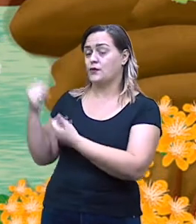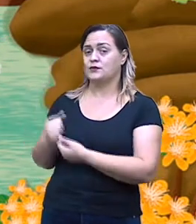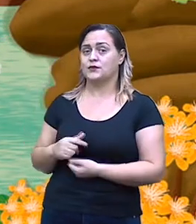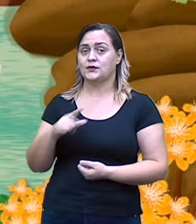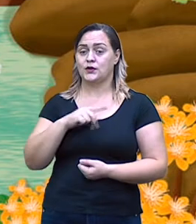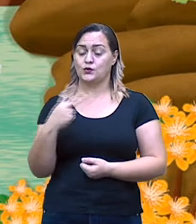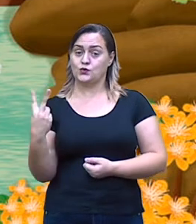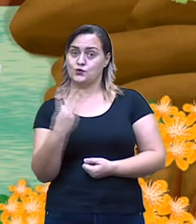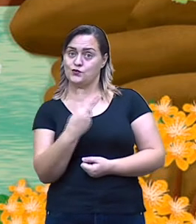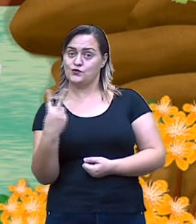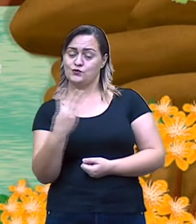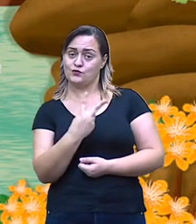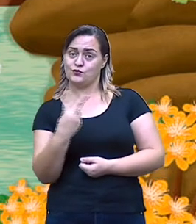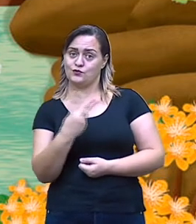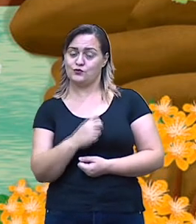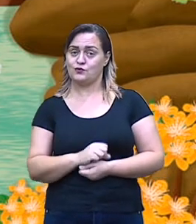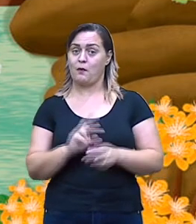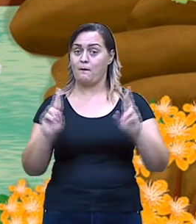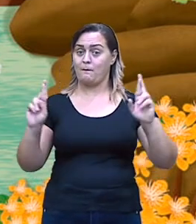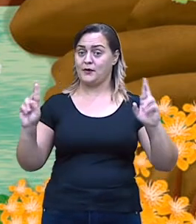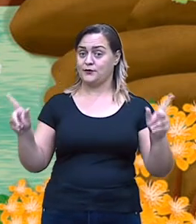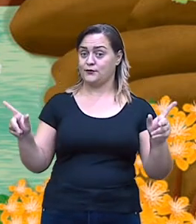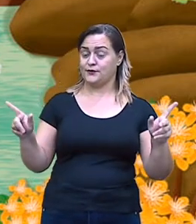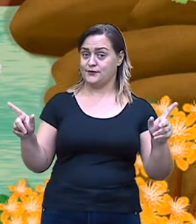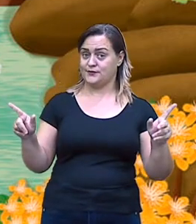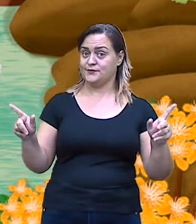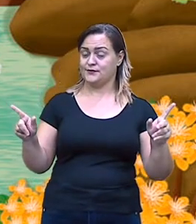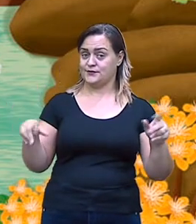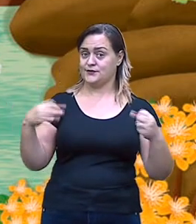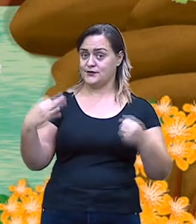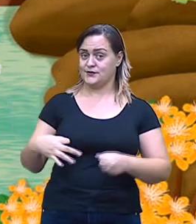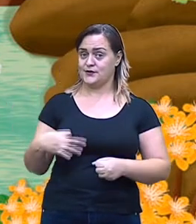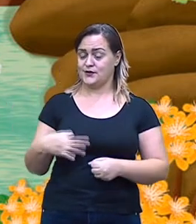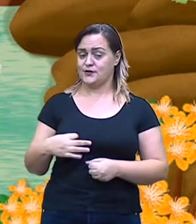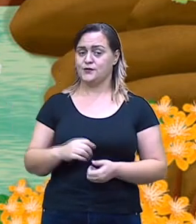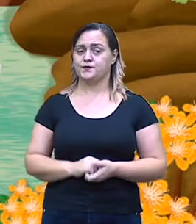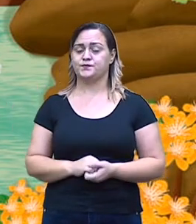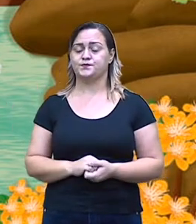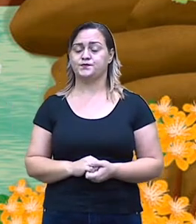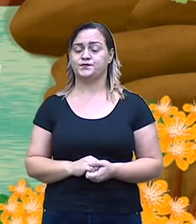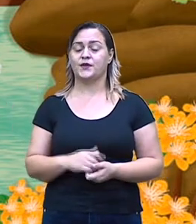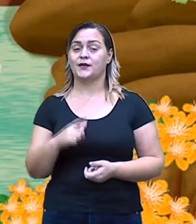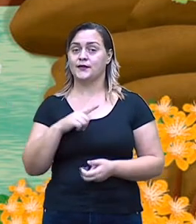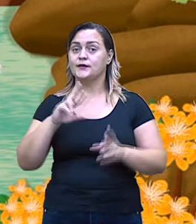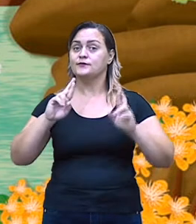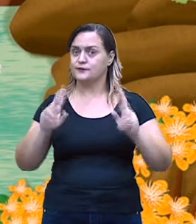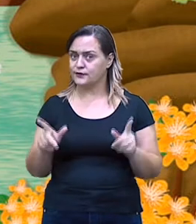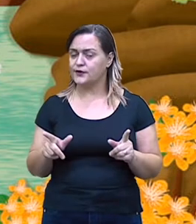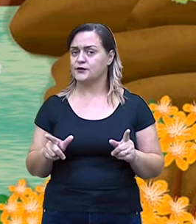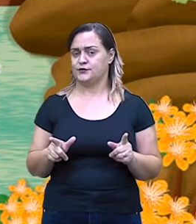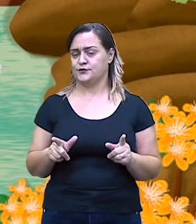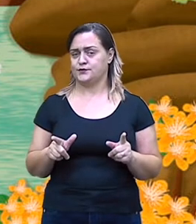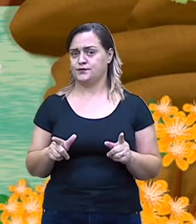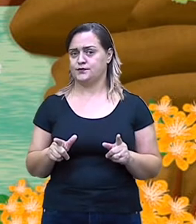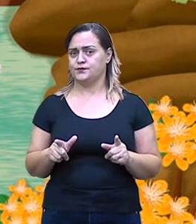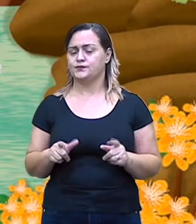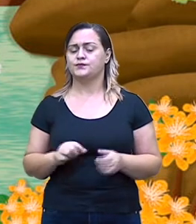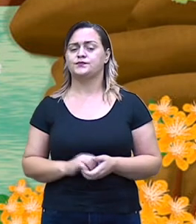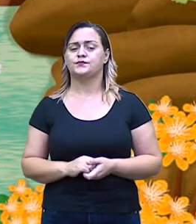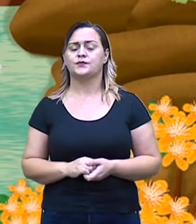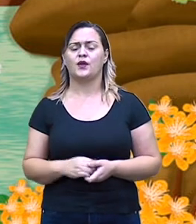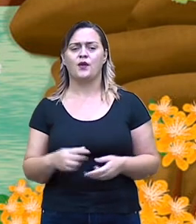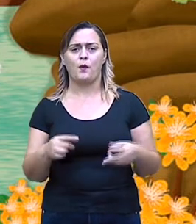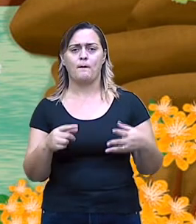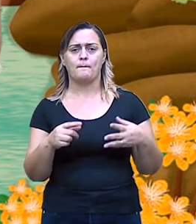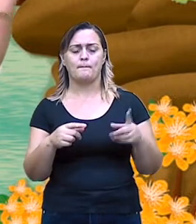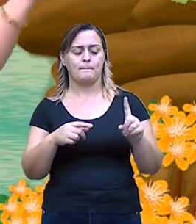confundam os dois termos. Vamos lá, então. Novamente. Diferença entre mito e lenda. Quando eu estou falando de